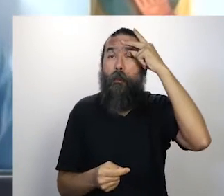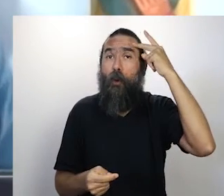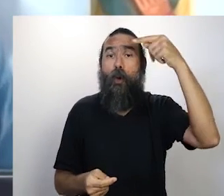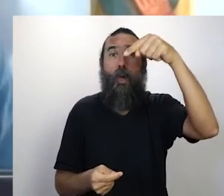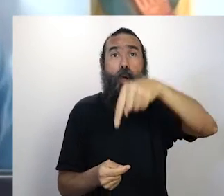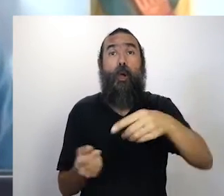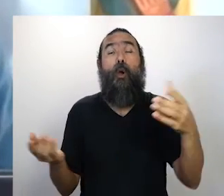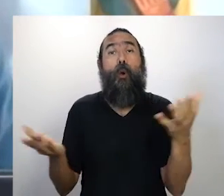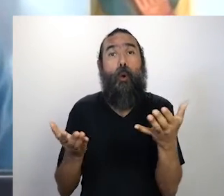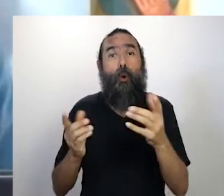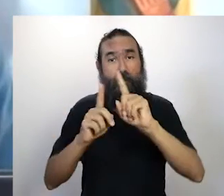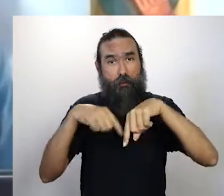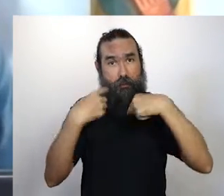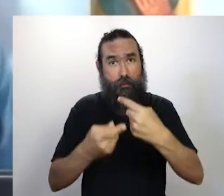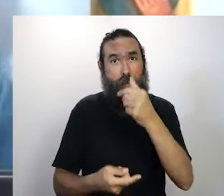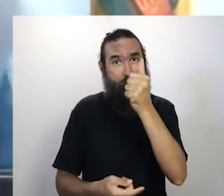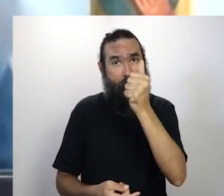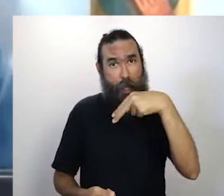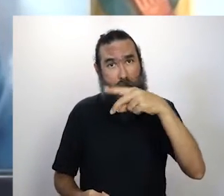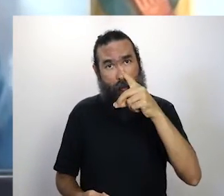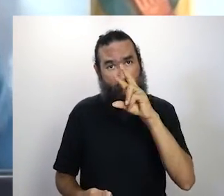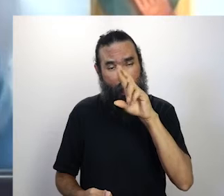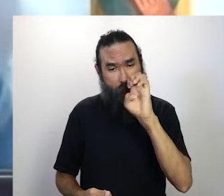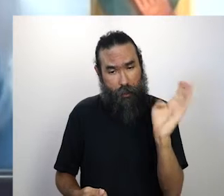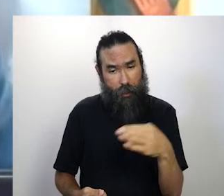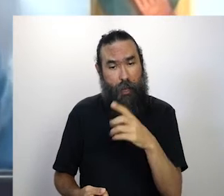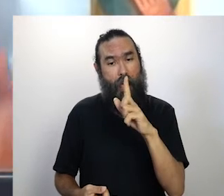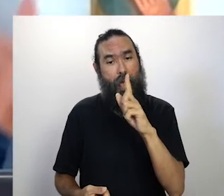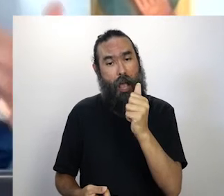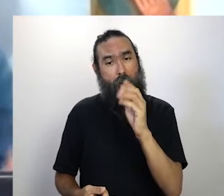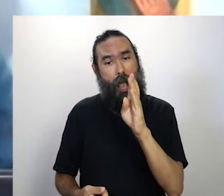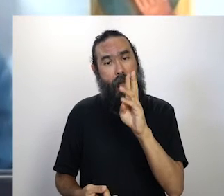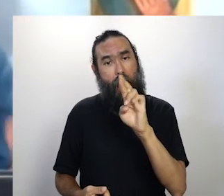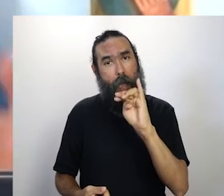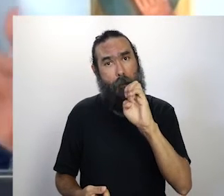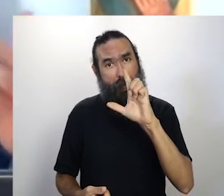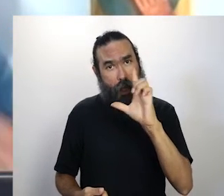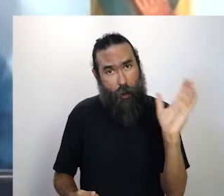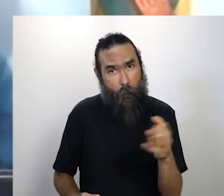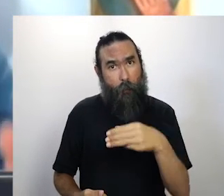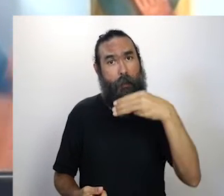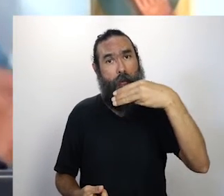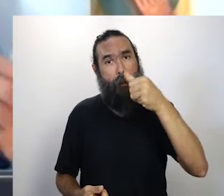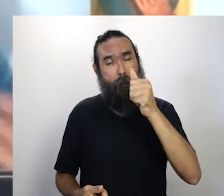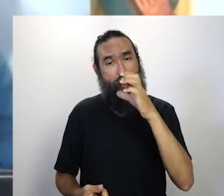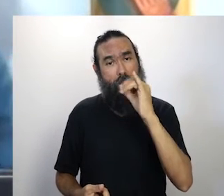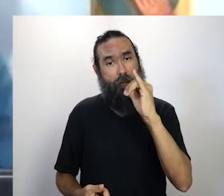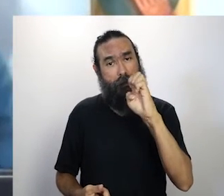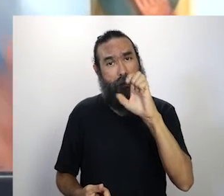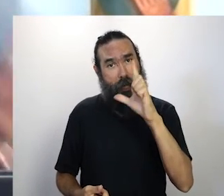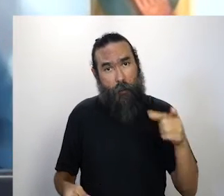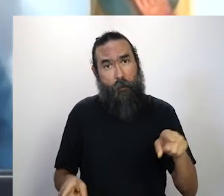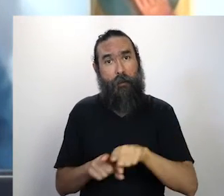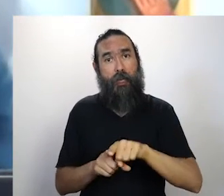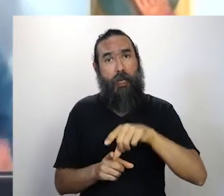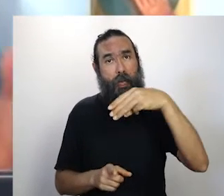conversando com a gente aqui agora nessa roda, né? André Magalhães, Gabriel Levi, Maciel Salu, Magda Put,